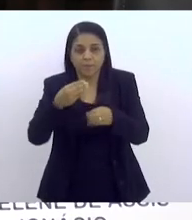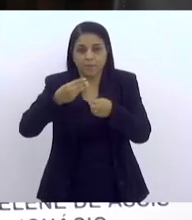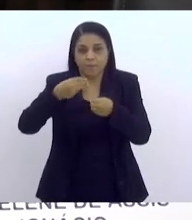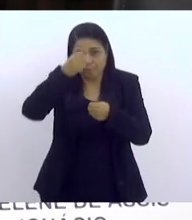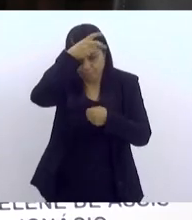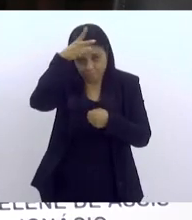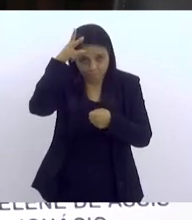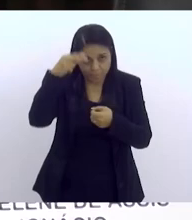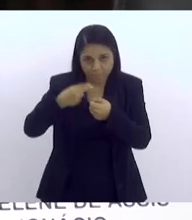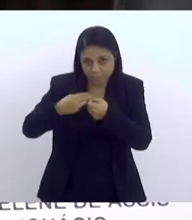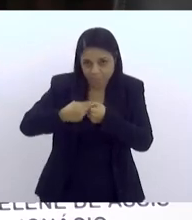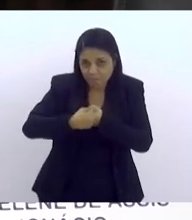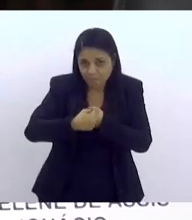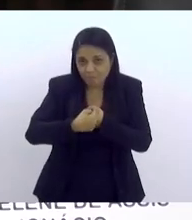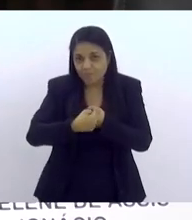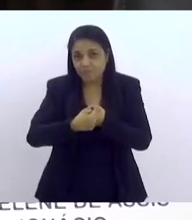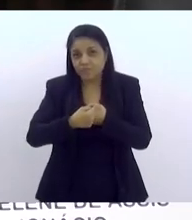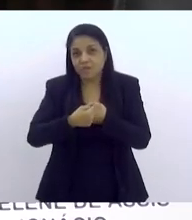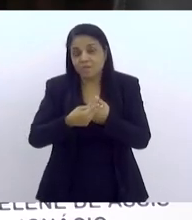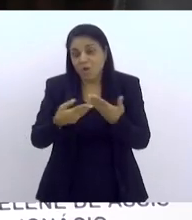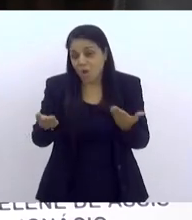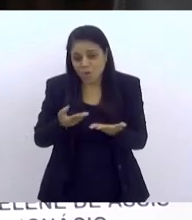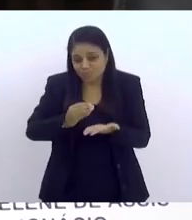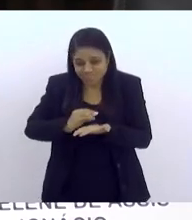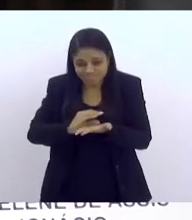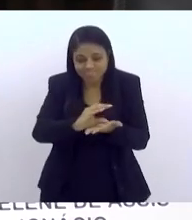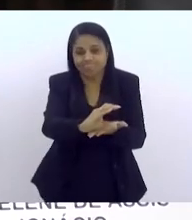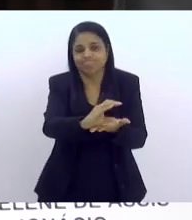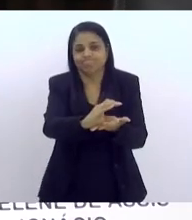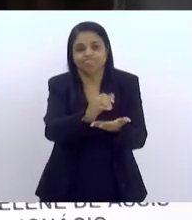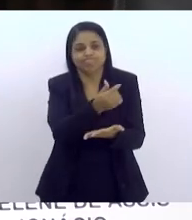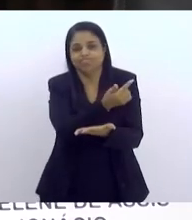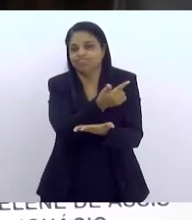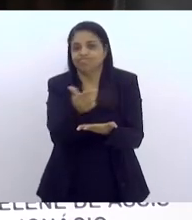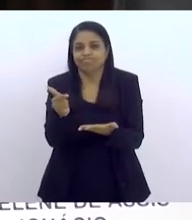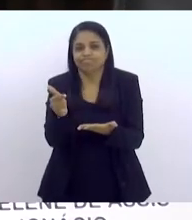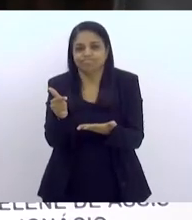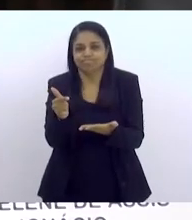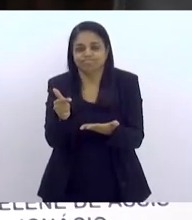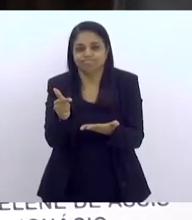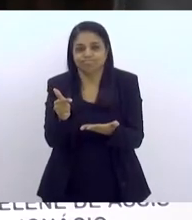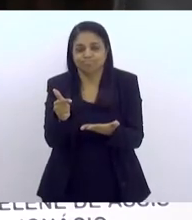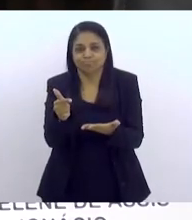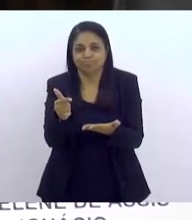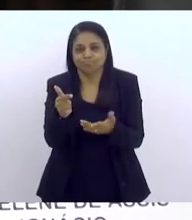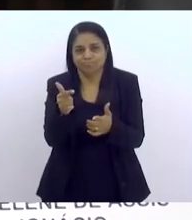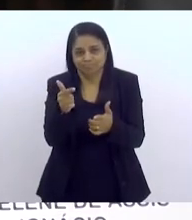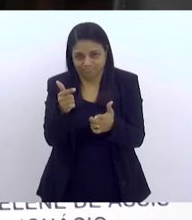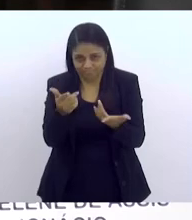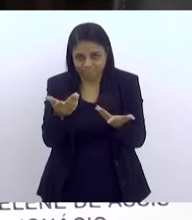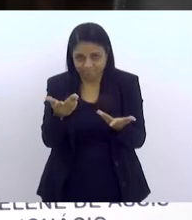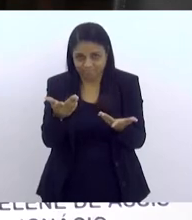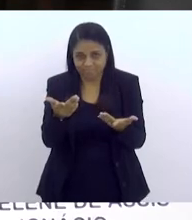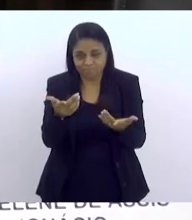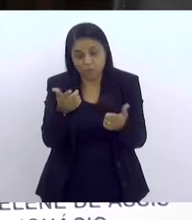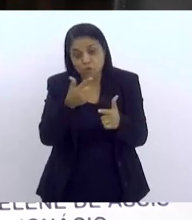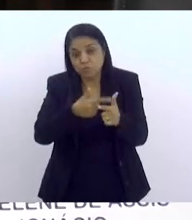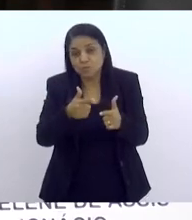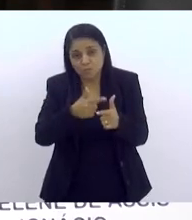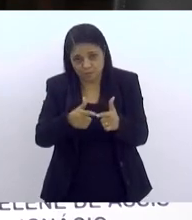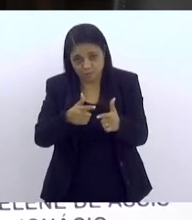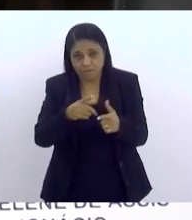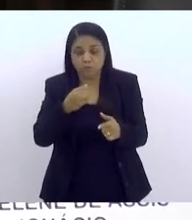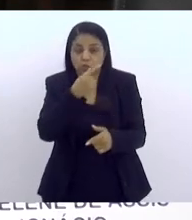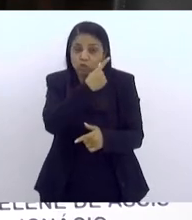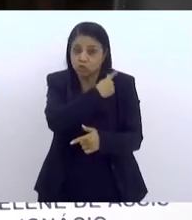mas hoje não há um investimento efetivo para tamanho o problema. Então, eu acho que os nossos